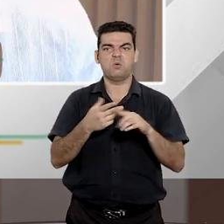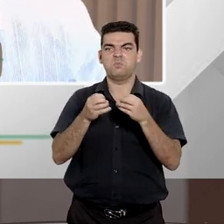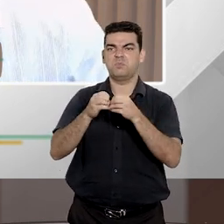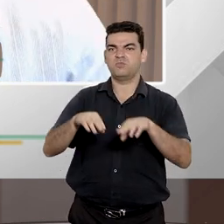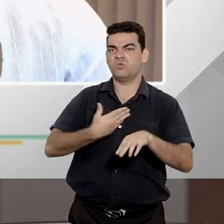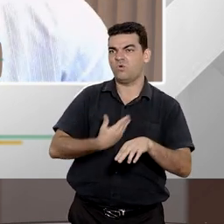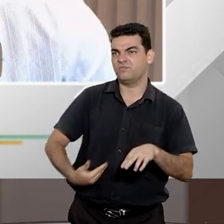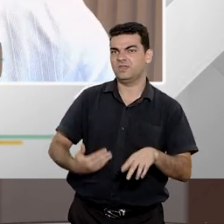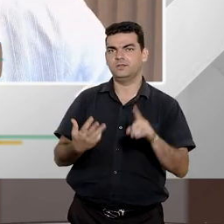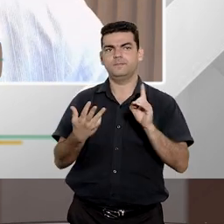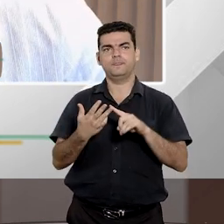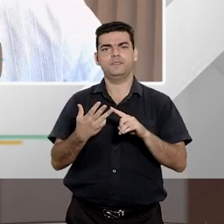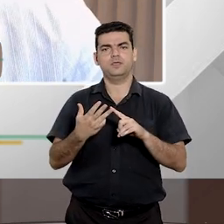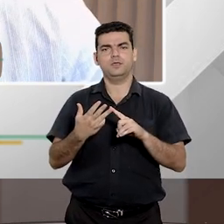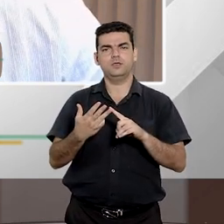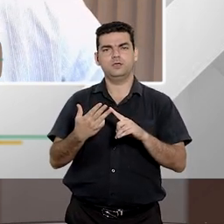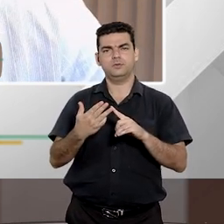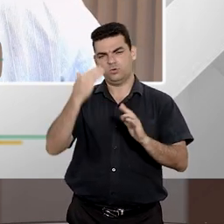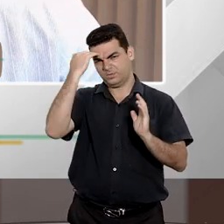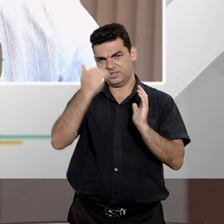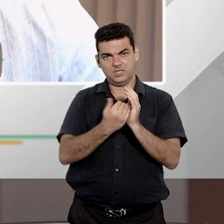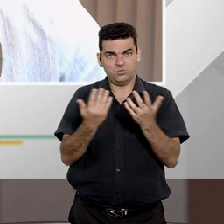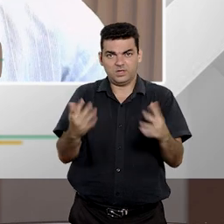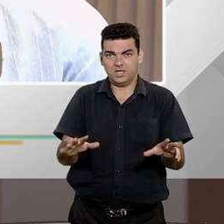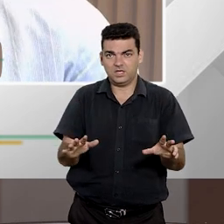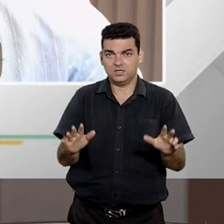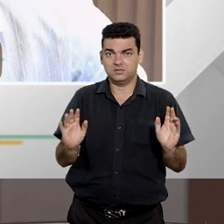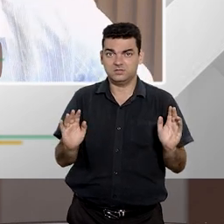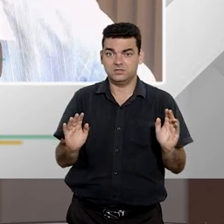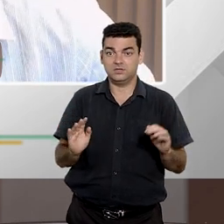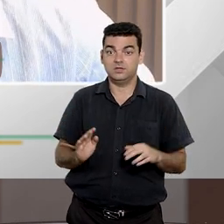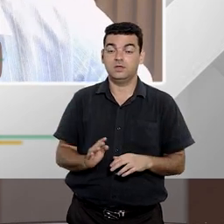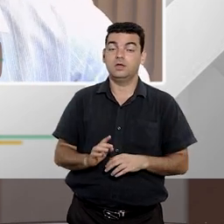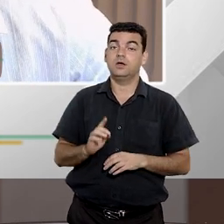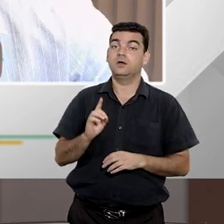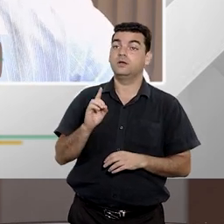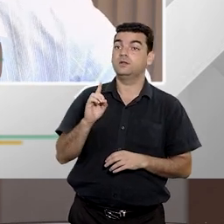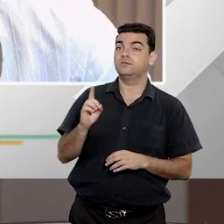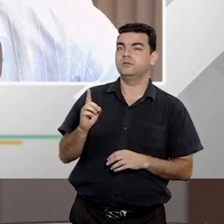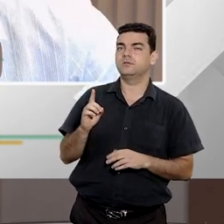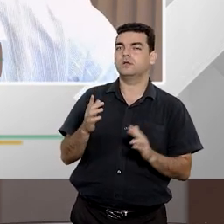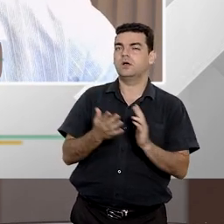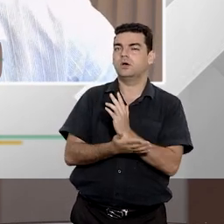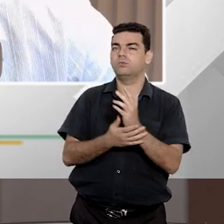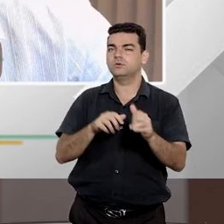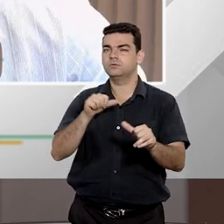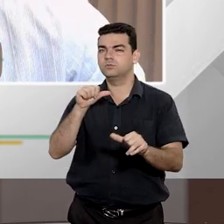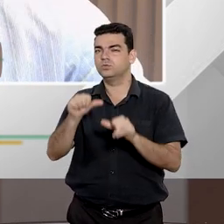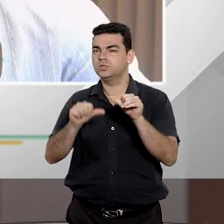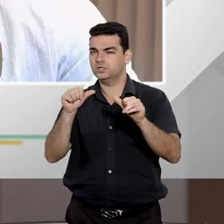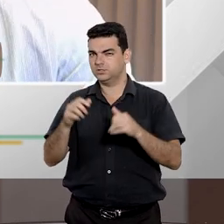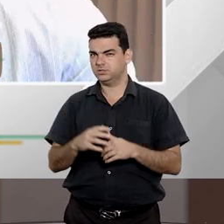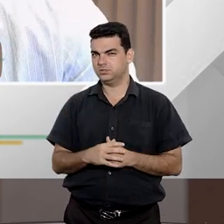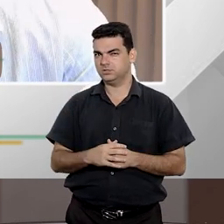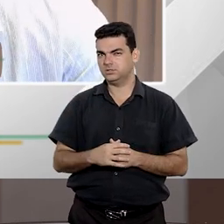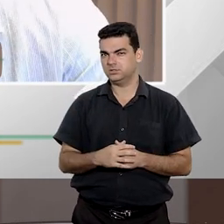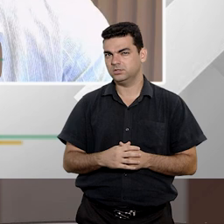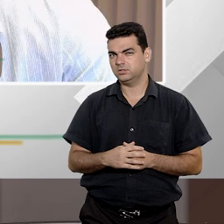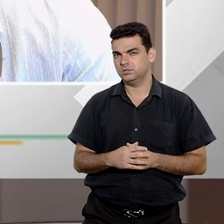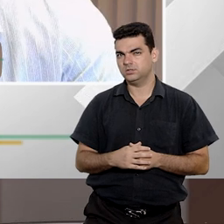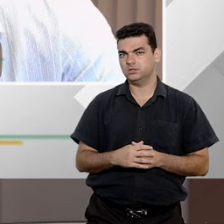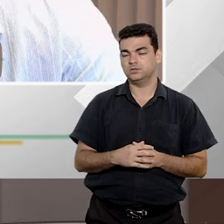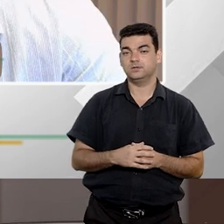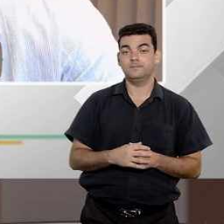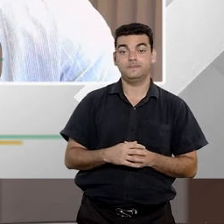horário e ofensa aos princípios da administração pública, ela trouxe algumas modificações. Uma das